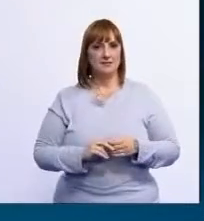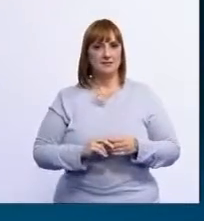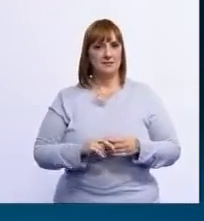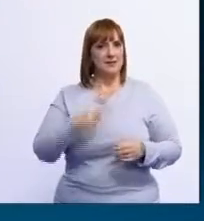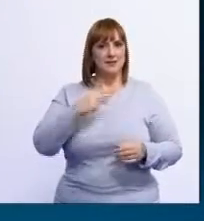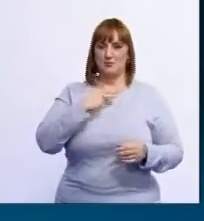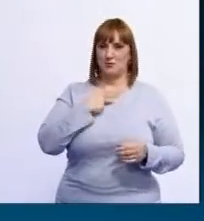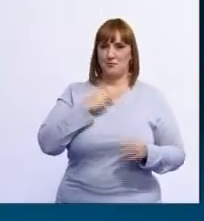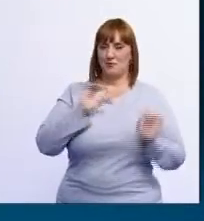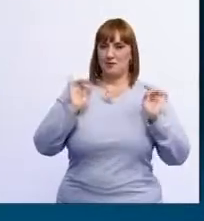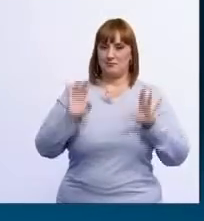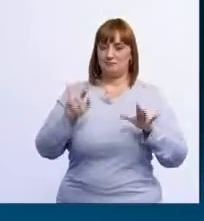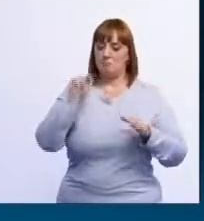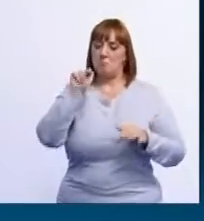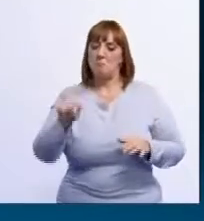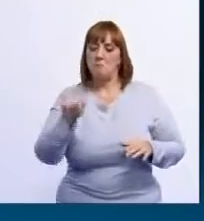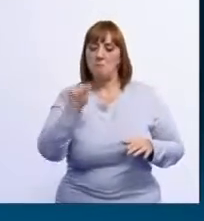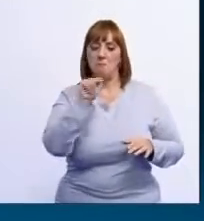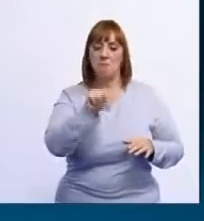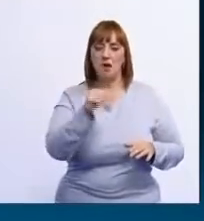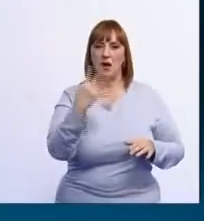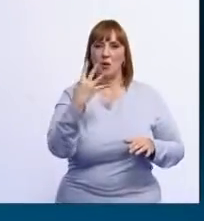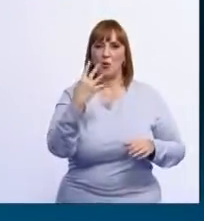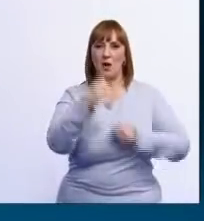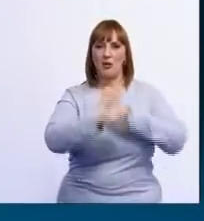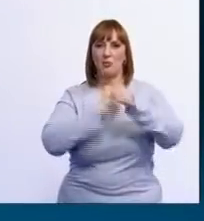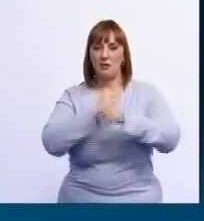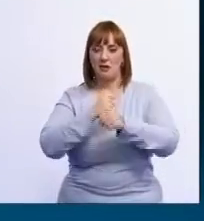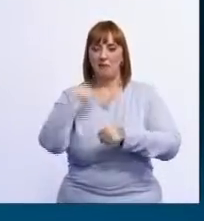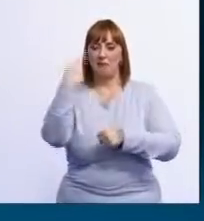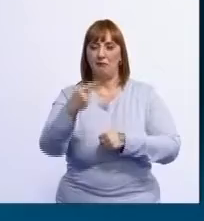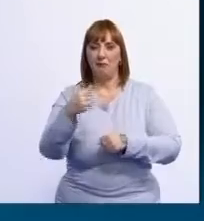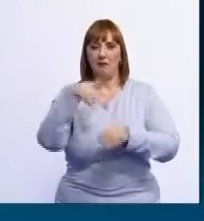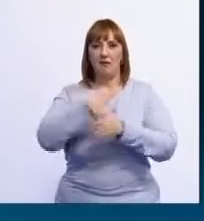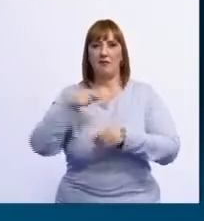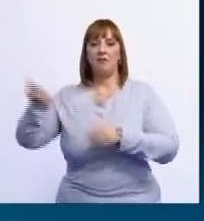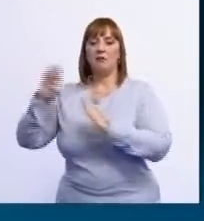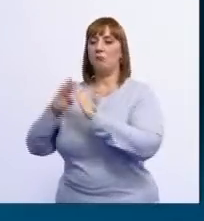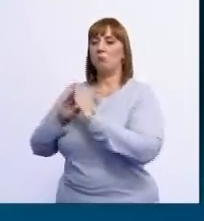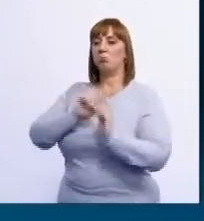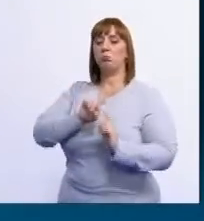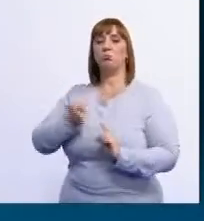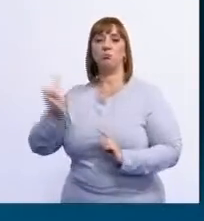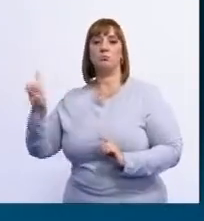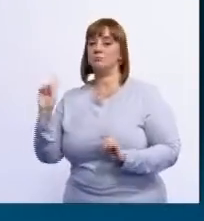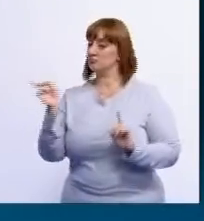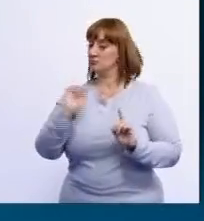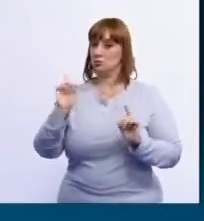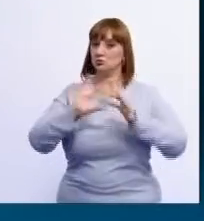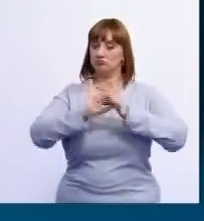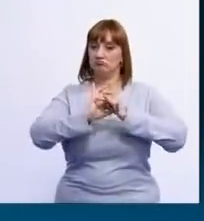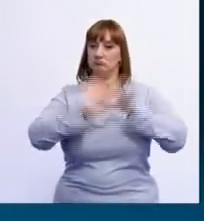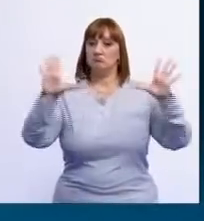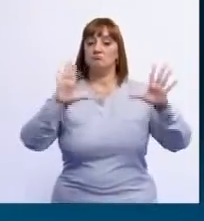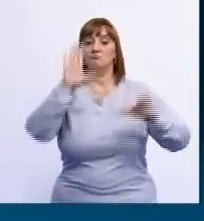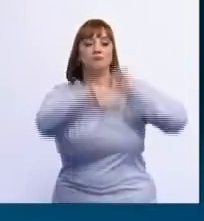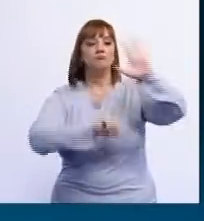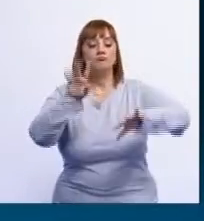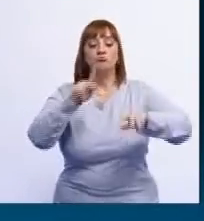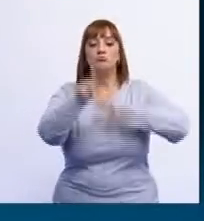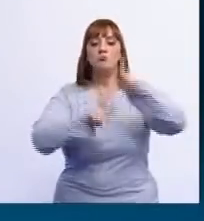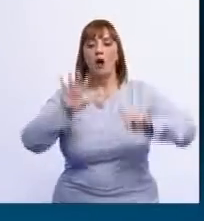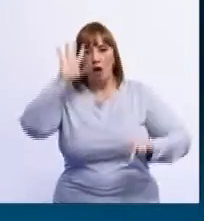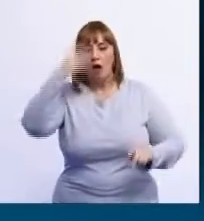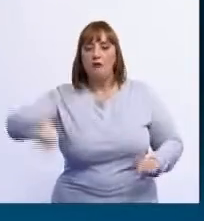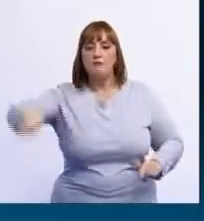ser apenas apertar um botão a cada quatro anos na urna e ir embora para casa. Democracia tem que ser chamar o povo para decisão.